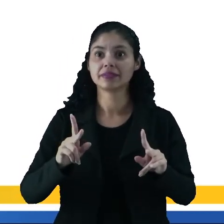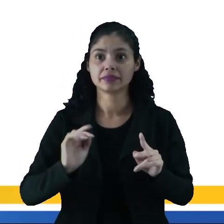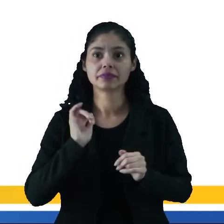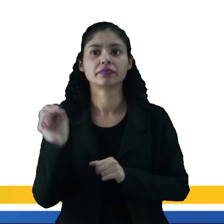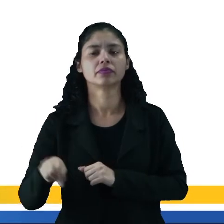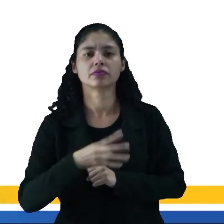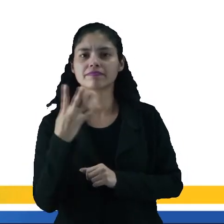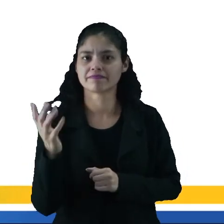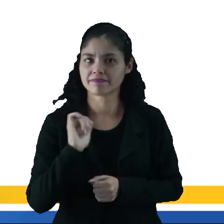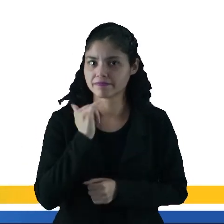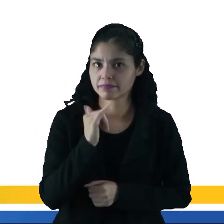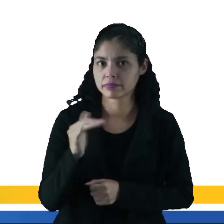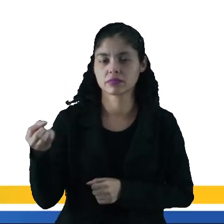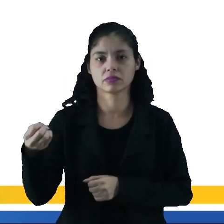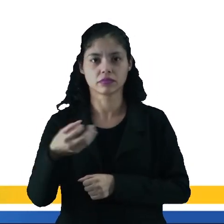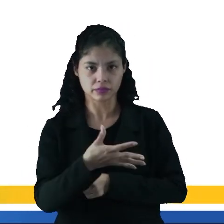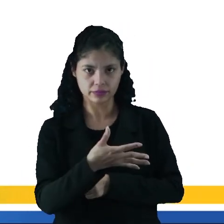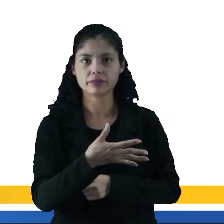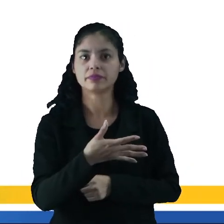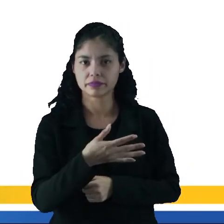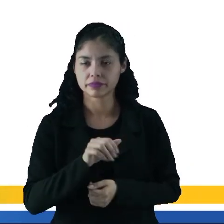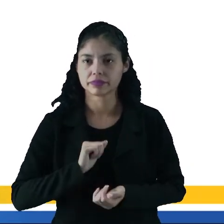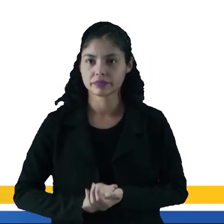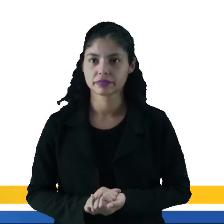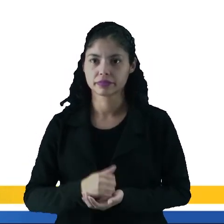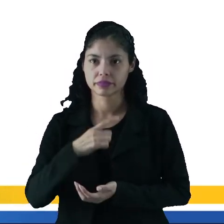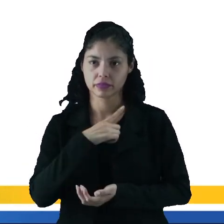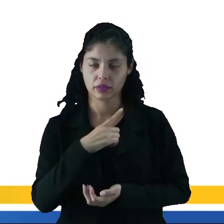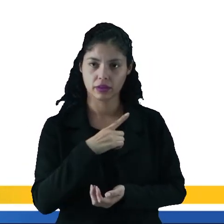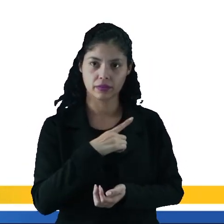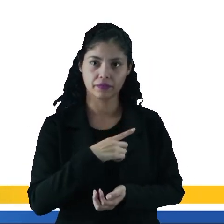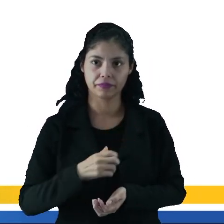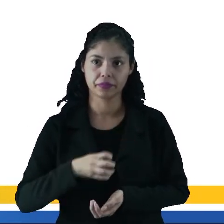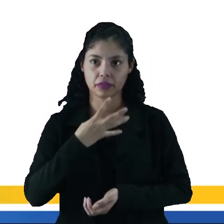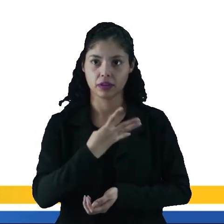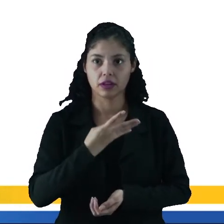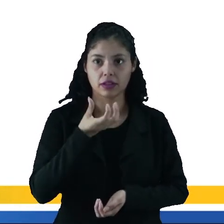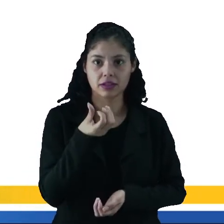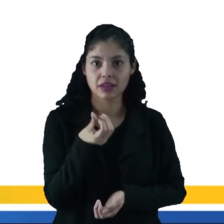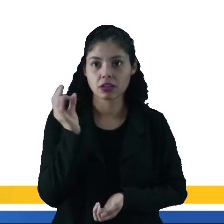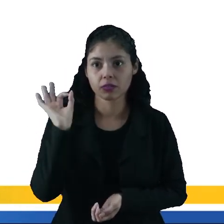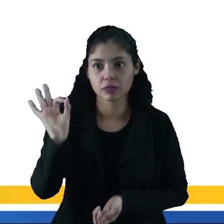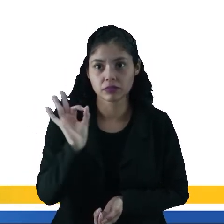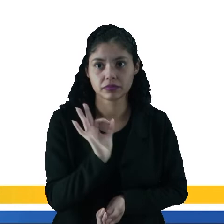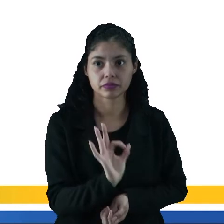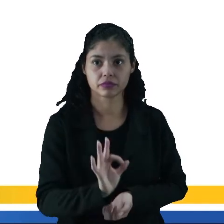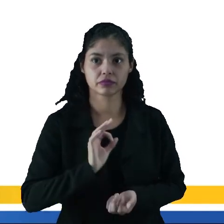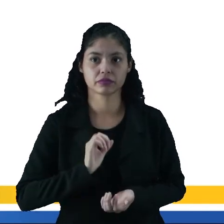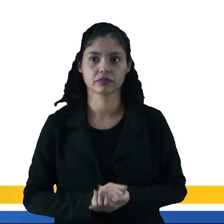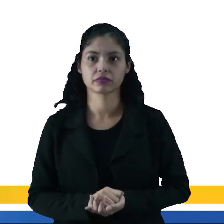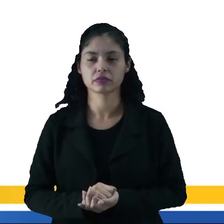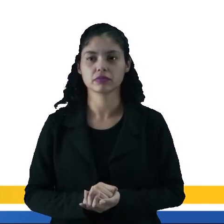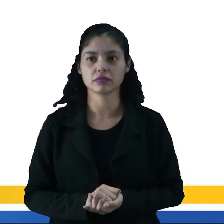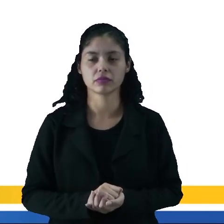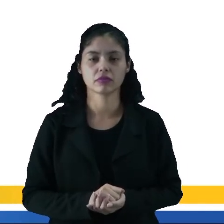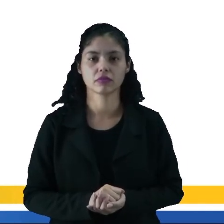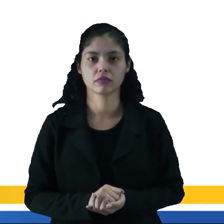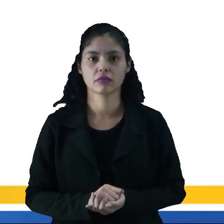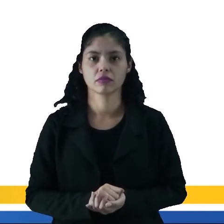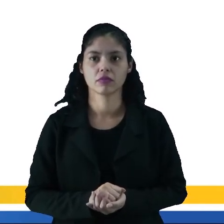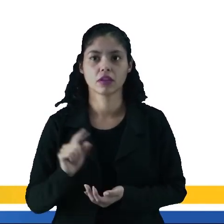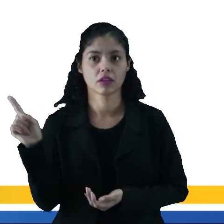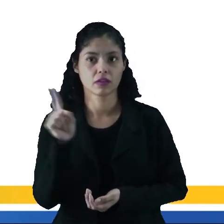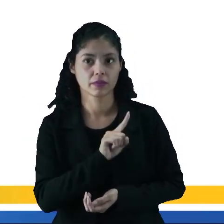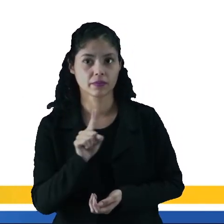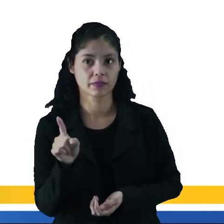energias renováveis o Brasil equivale a 46%, enquanto que as